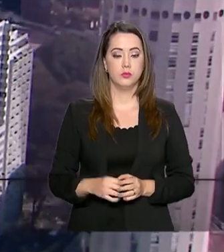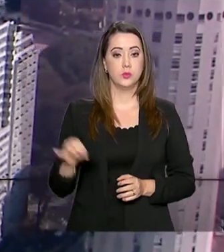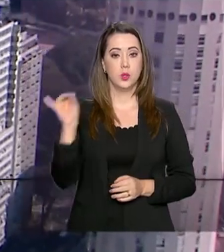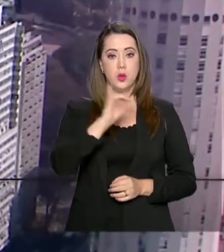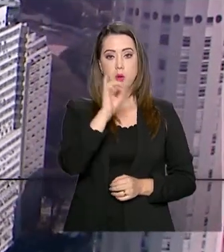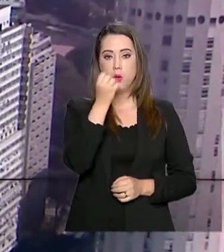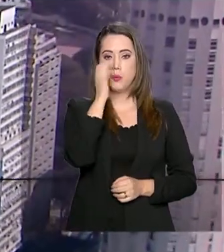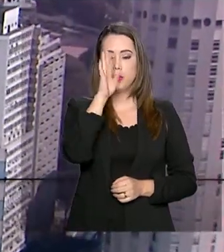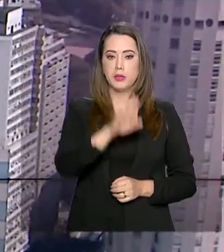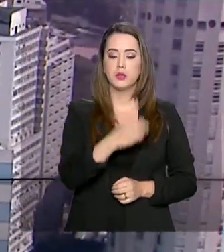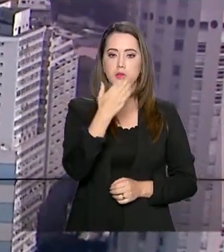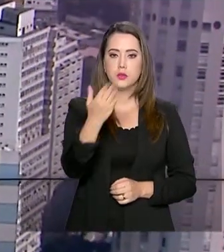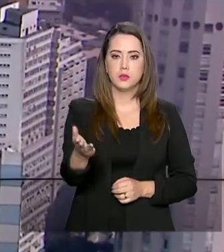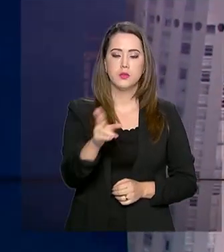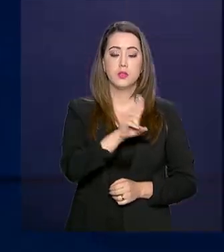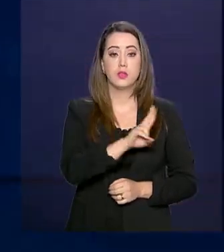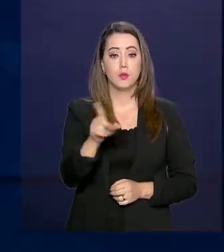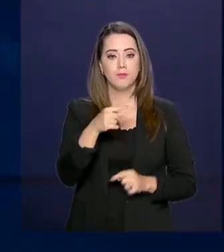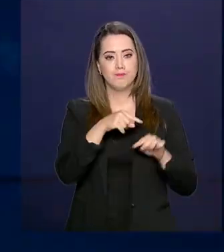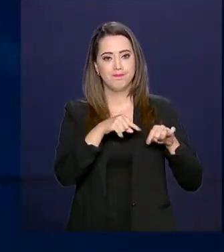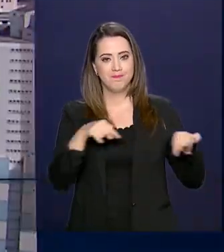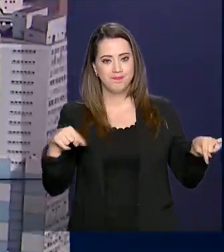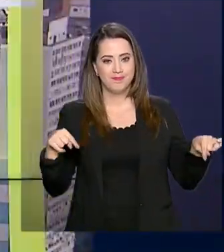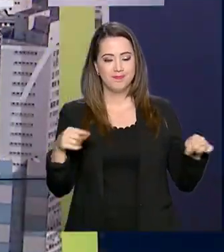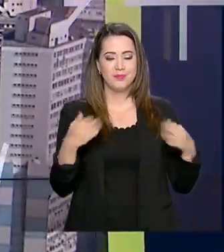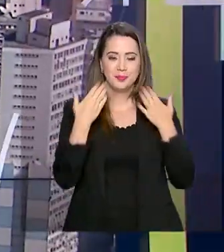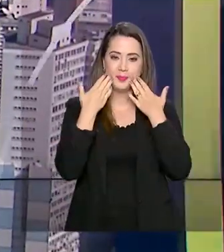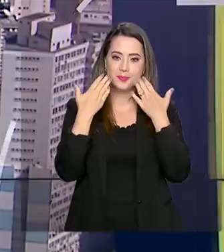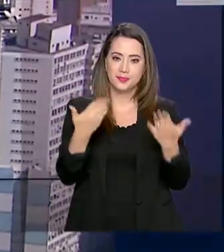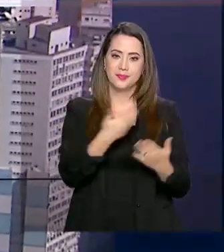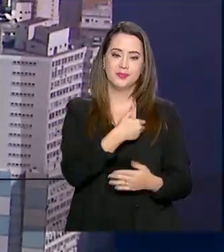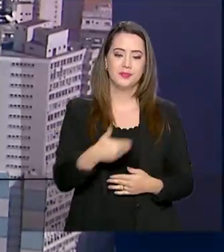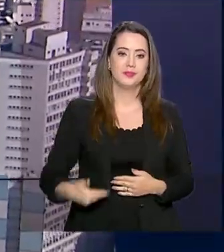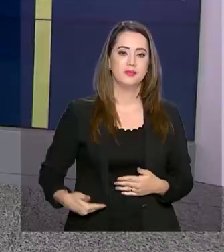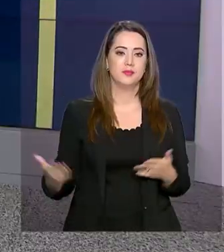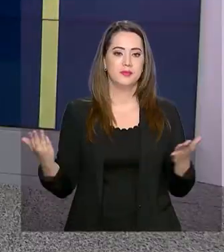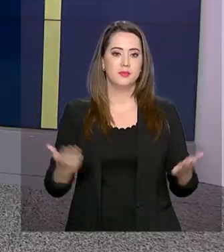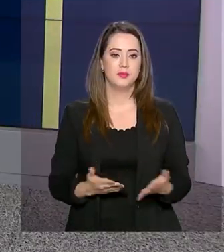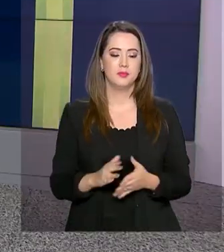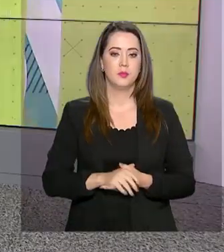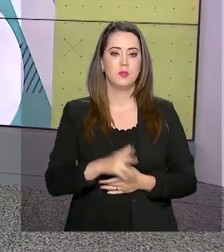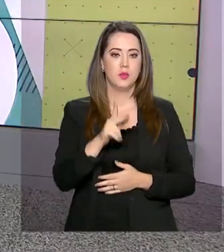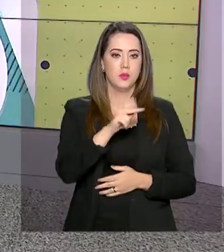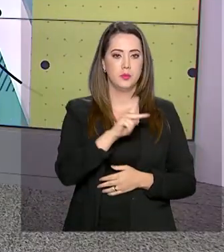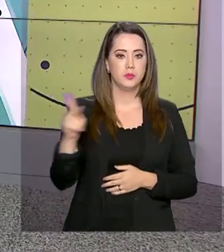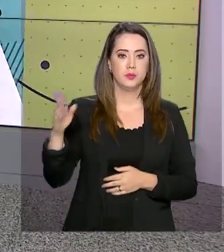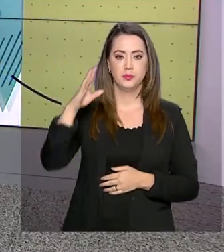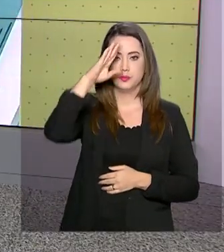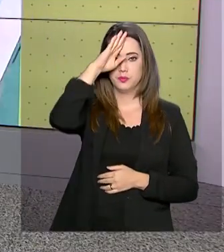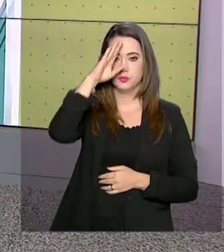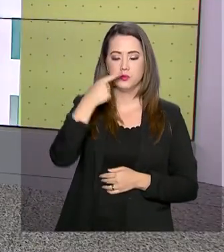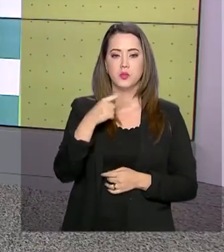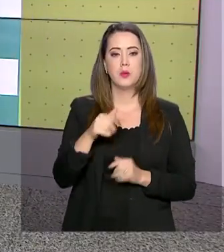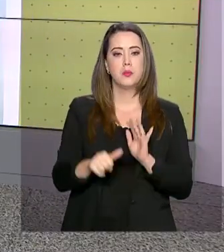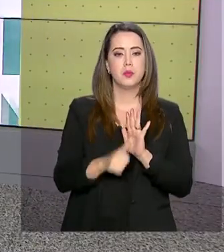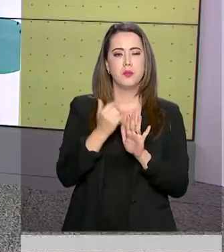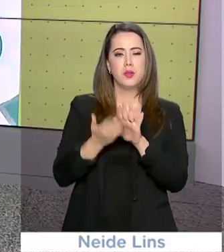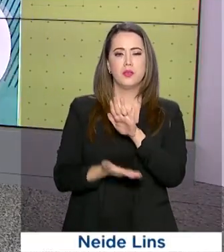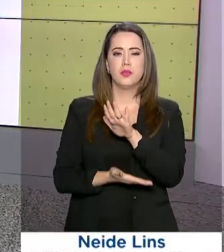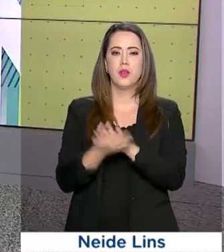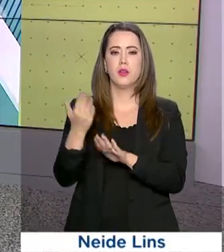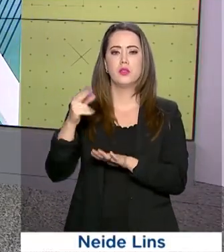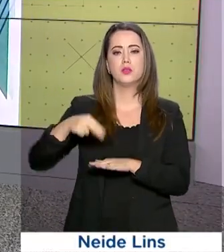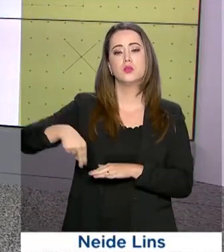Olá, boa tarde para você. Eu sou Roberto Camargo e está no ar o governo agora. O presidente Jair Bolsonaro faz a primeira